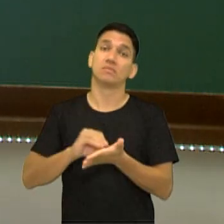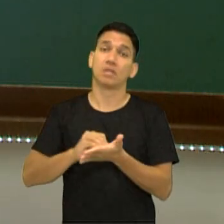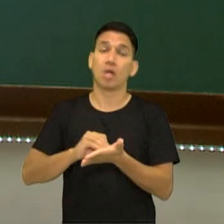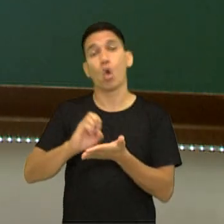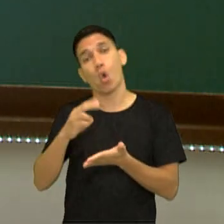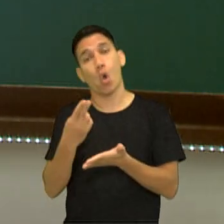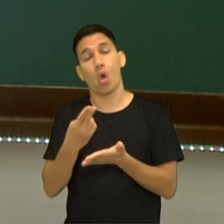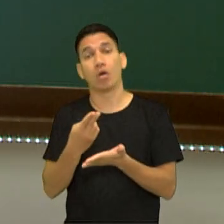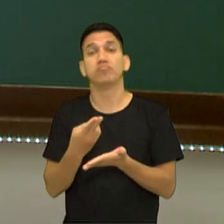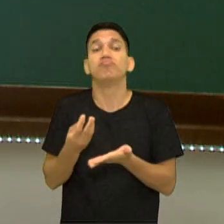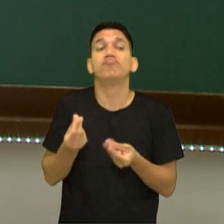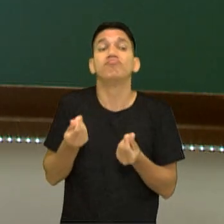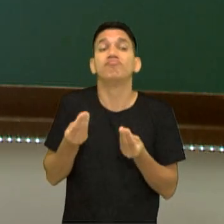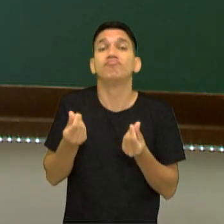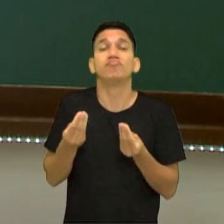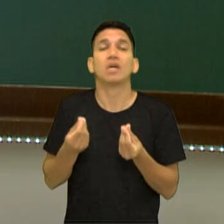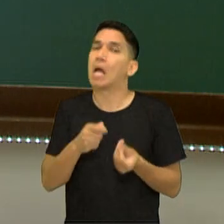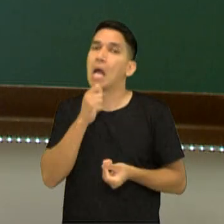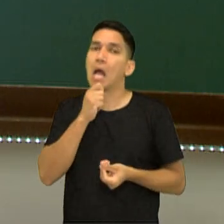certo?